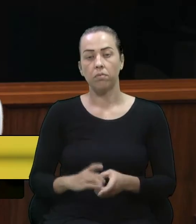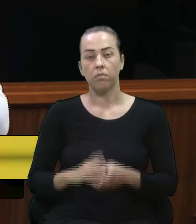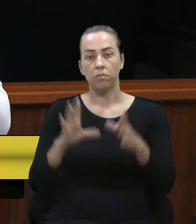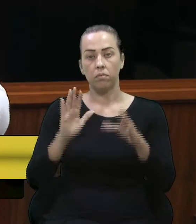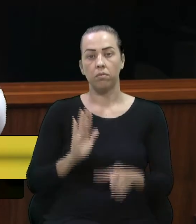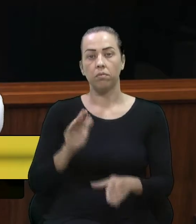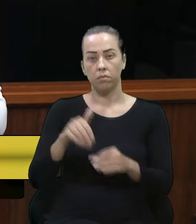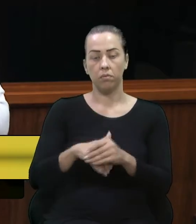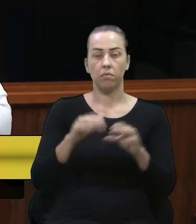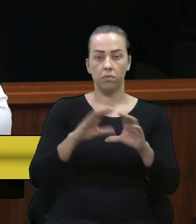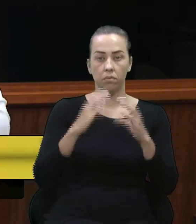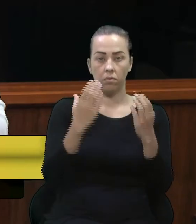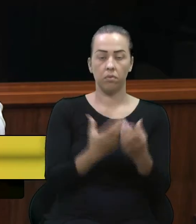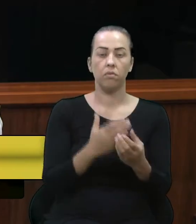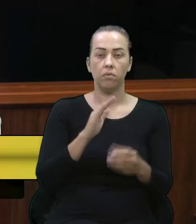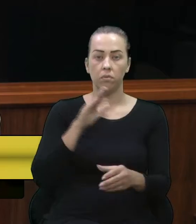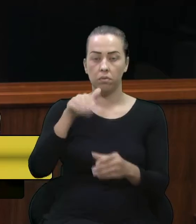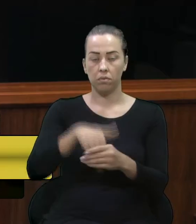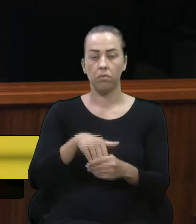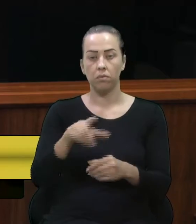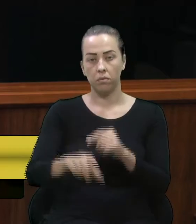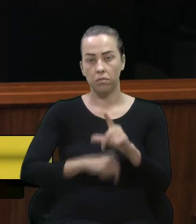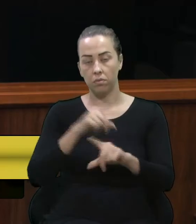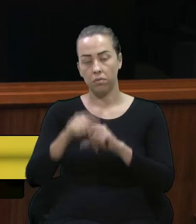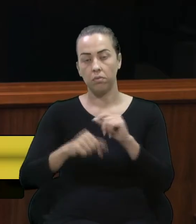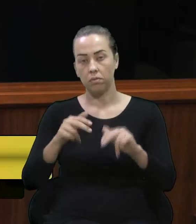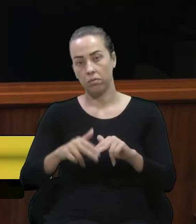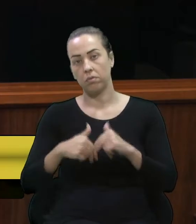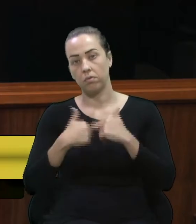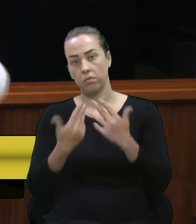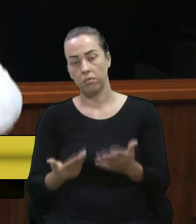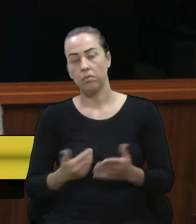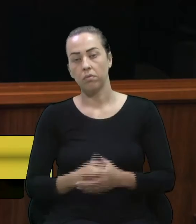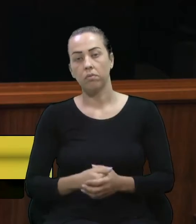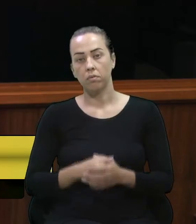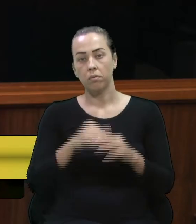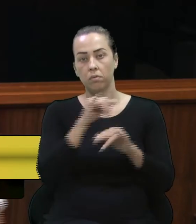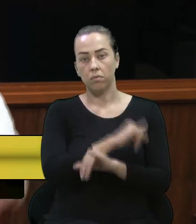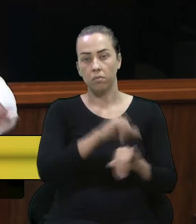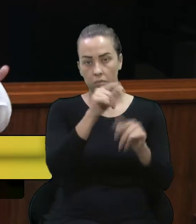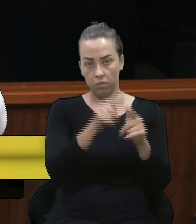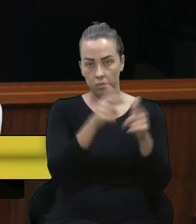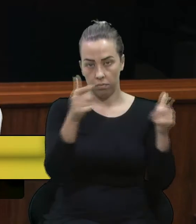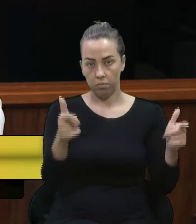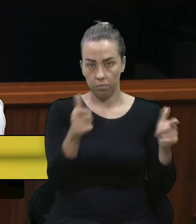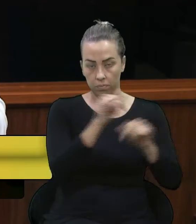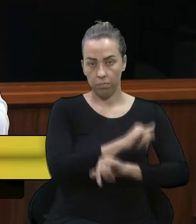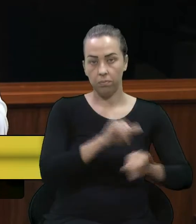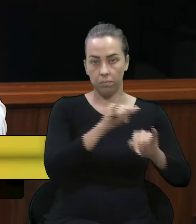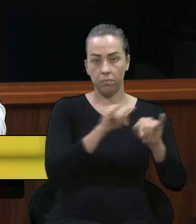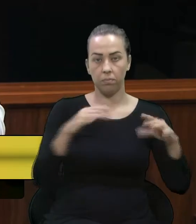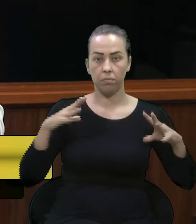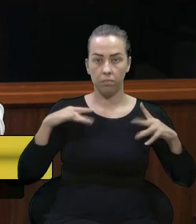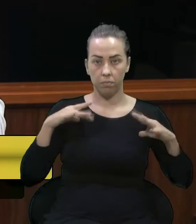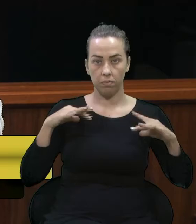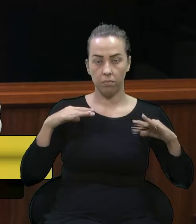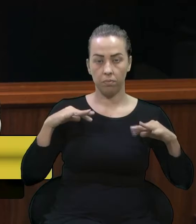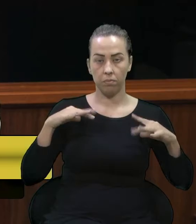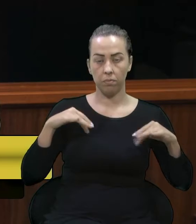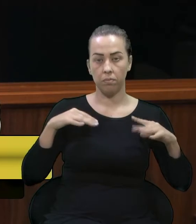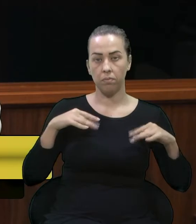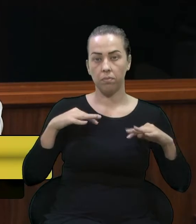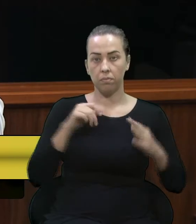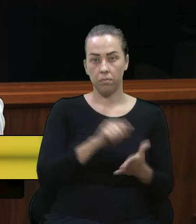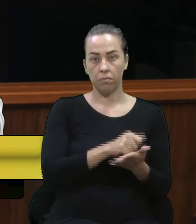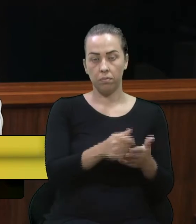onde as comunidades escolares votam. E, por fim, o jornal noticiou hoje, nesse feriadão aí a gente estava em